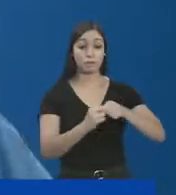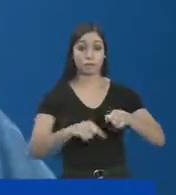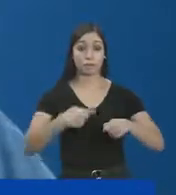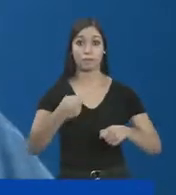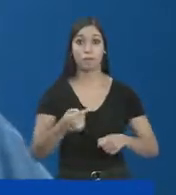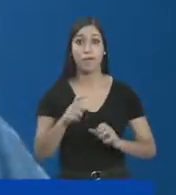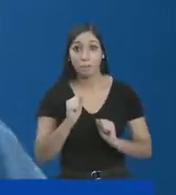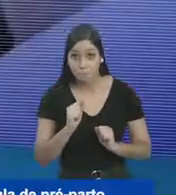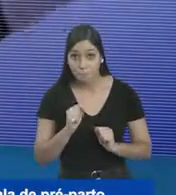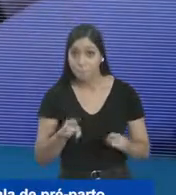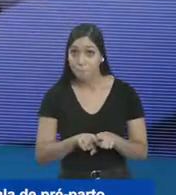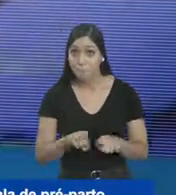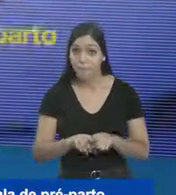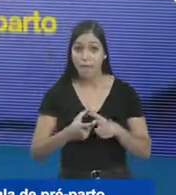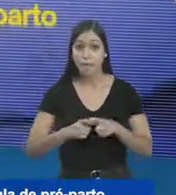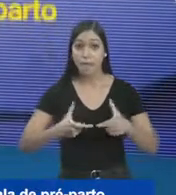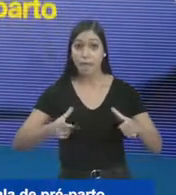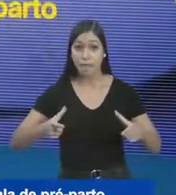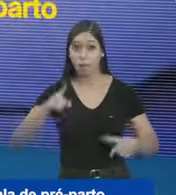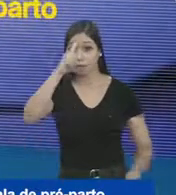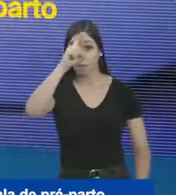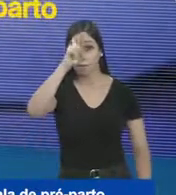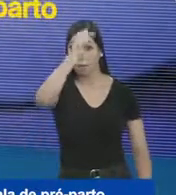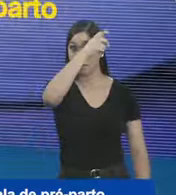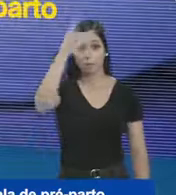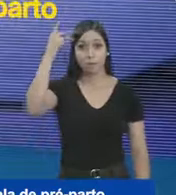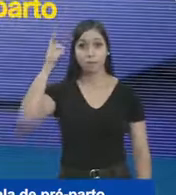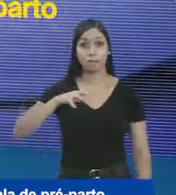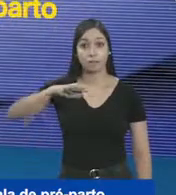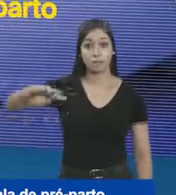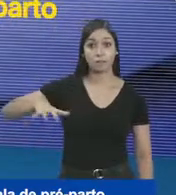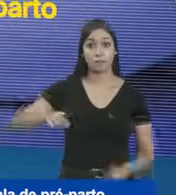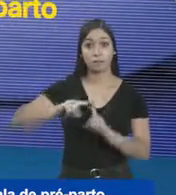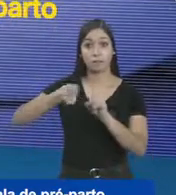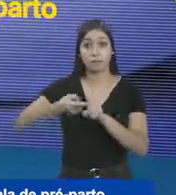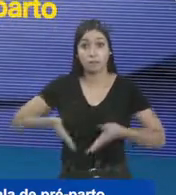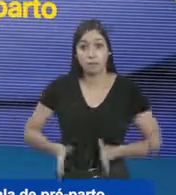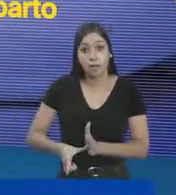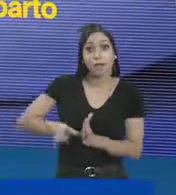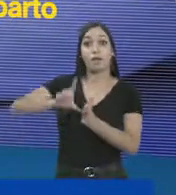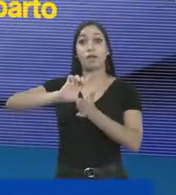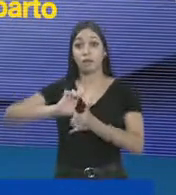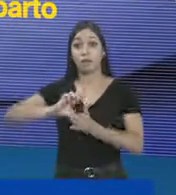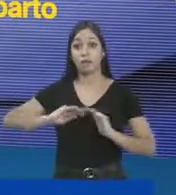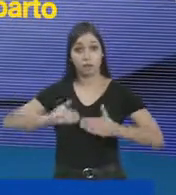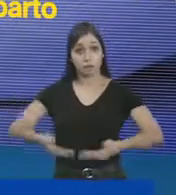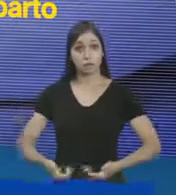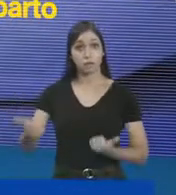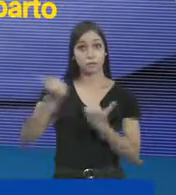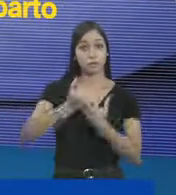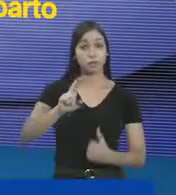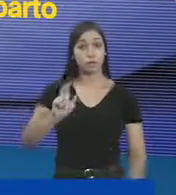após a pandemia. Outra coisa, vamos ampliar o Hospital Municipal criando uma ala de pré-parto para gestantes,